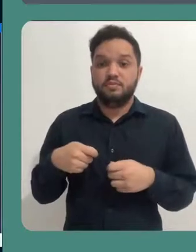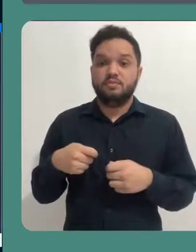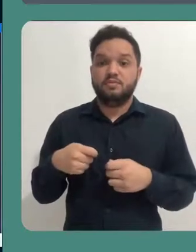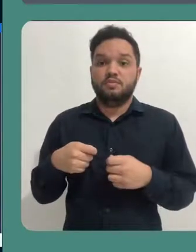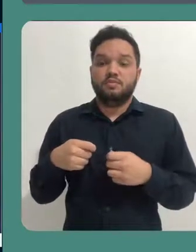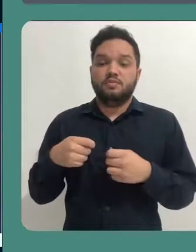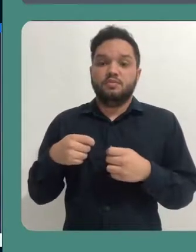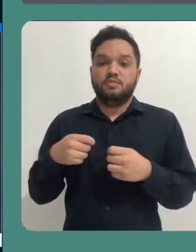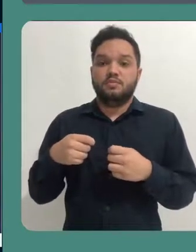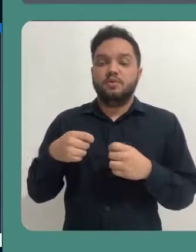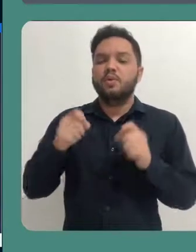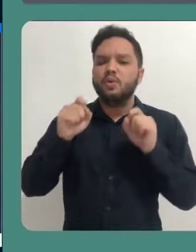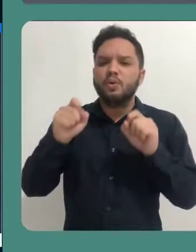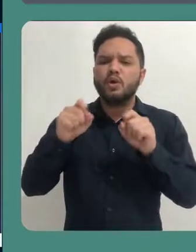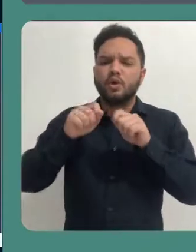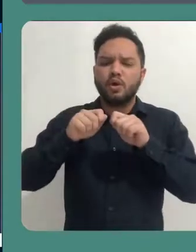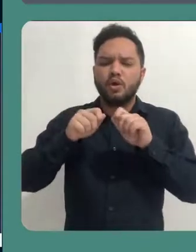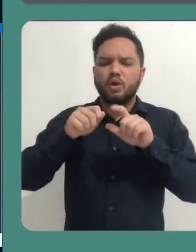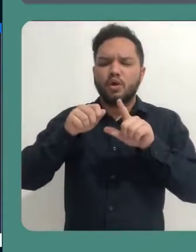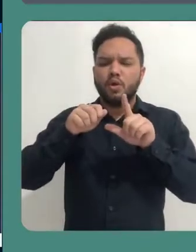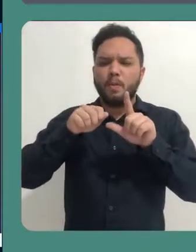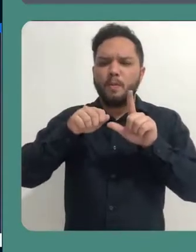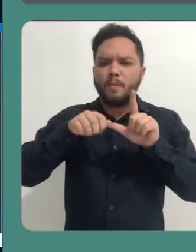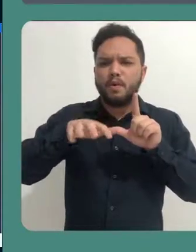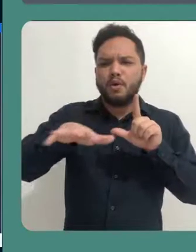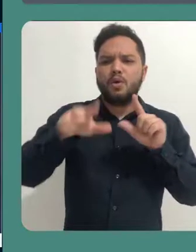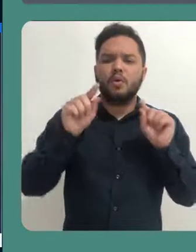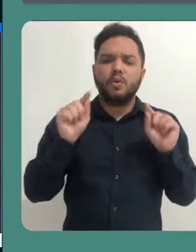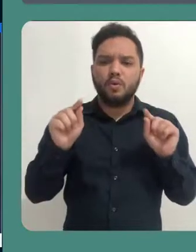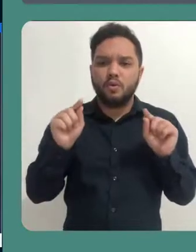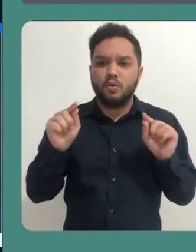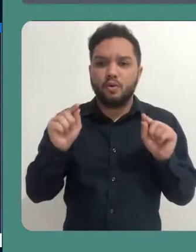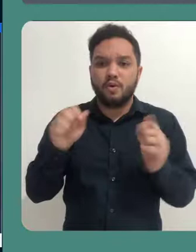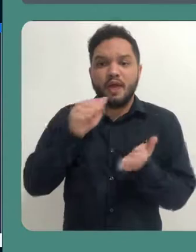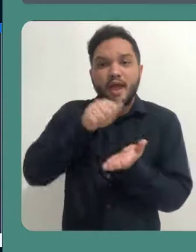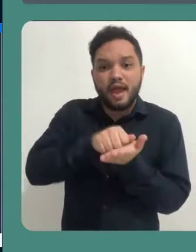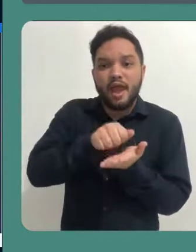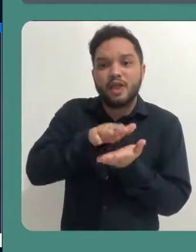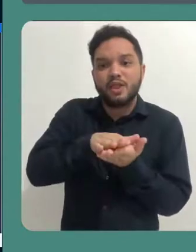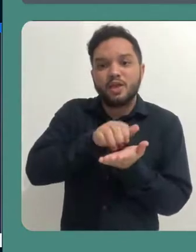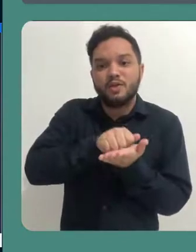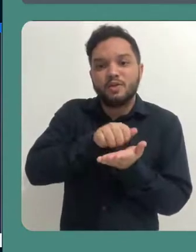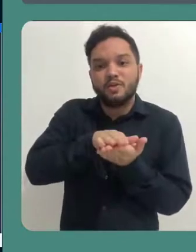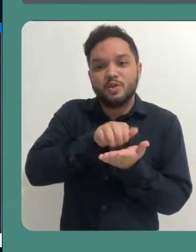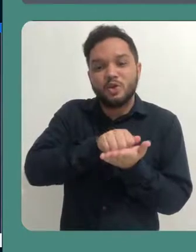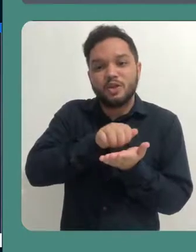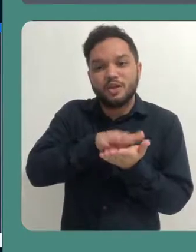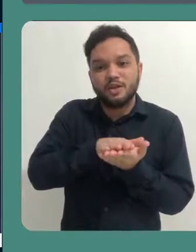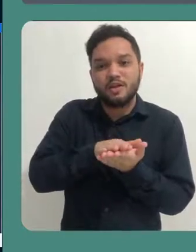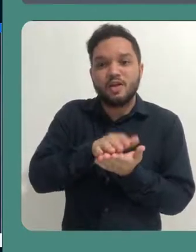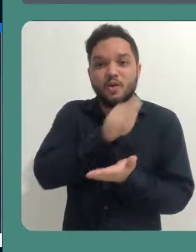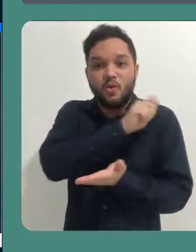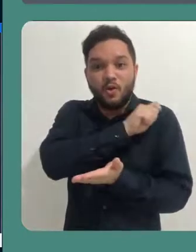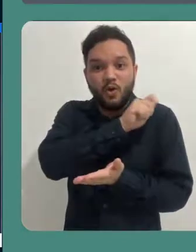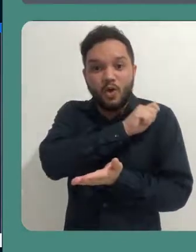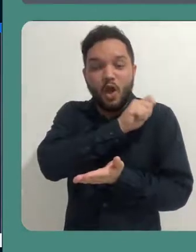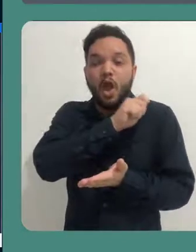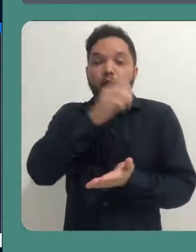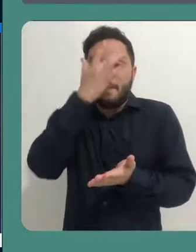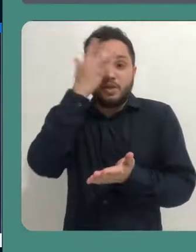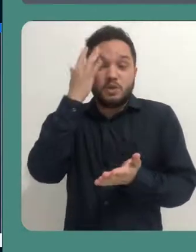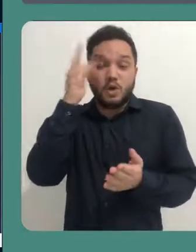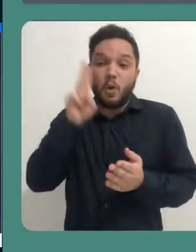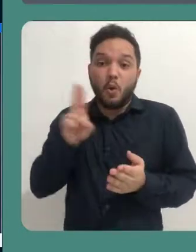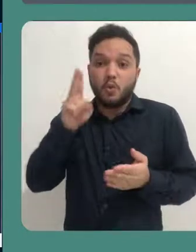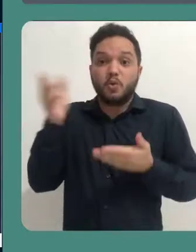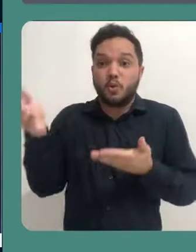encontrar as notas compartilhadas. As notas compartilhadas, elas são anotações feitas pelos